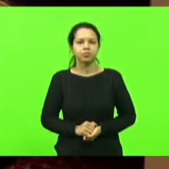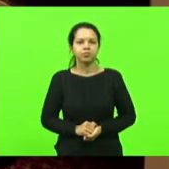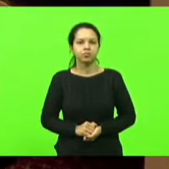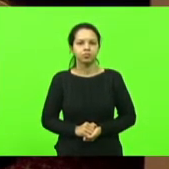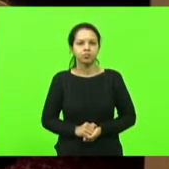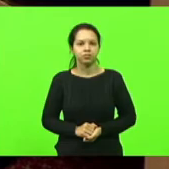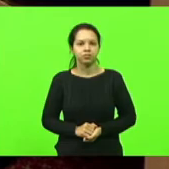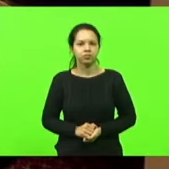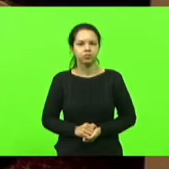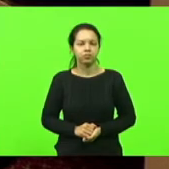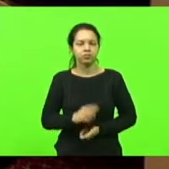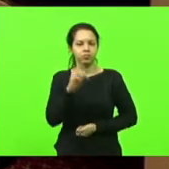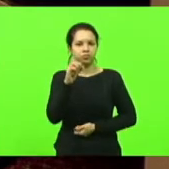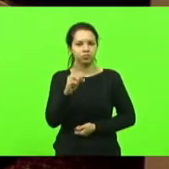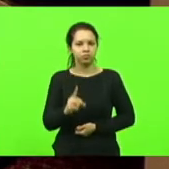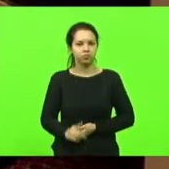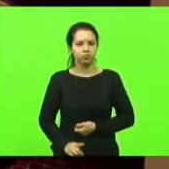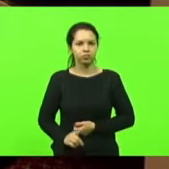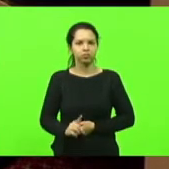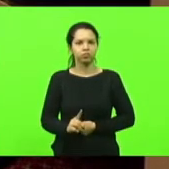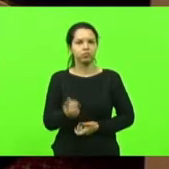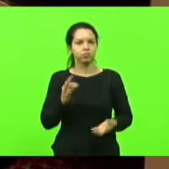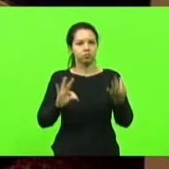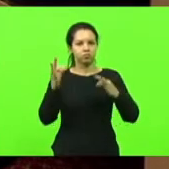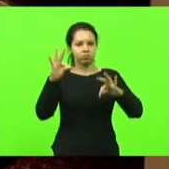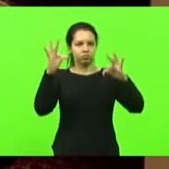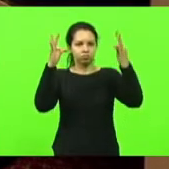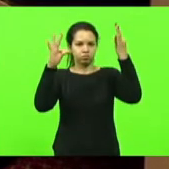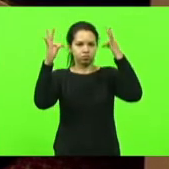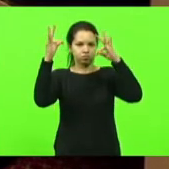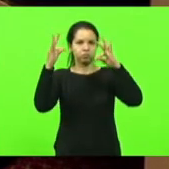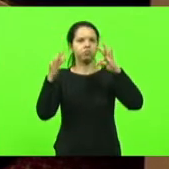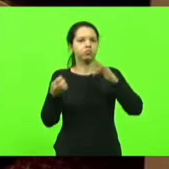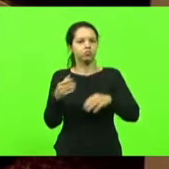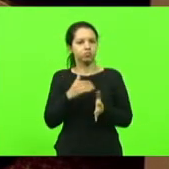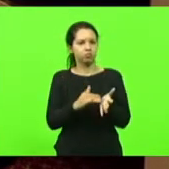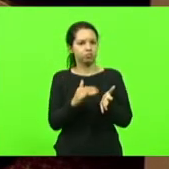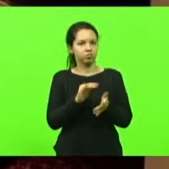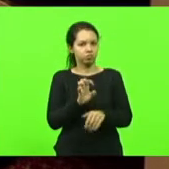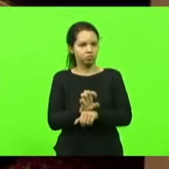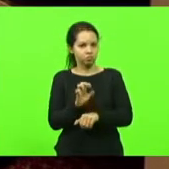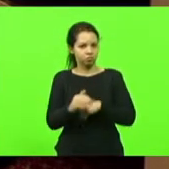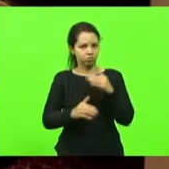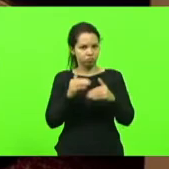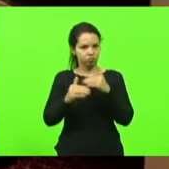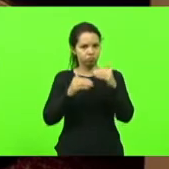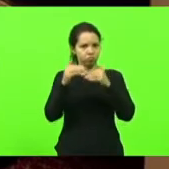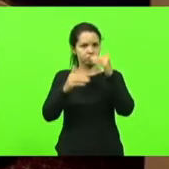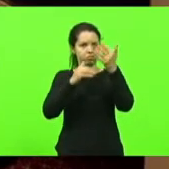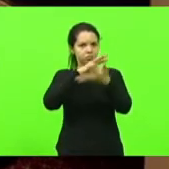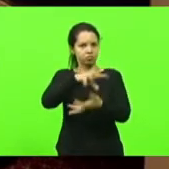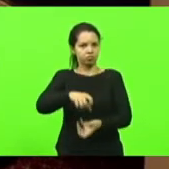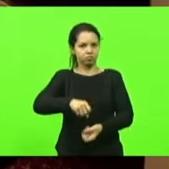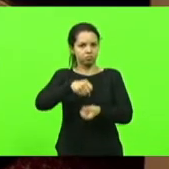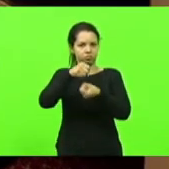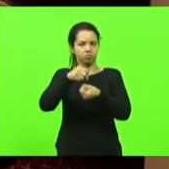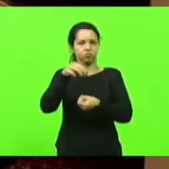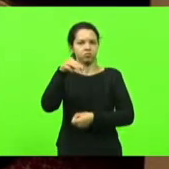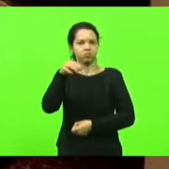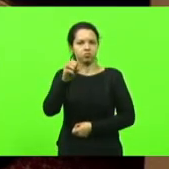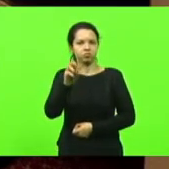Senhor diretor de Tecnologia e Inovação da Secretaria de Estado de Desenvolvimento Econômico Sustentável, Maurice Kohl.